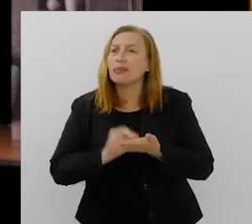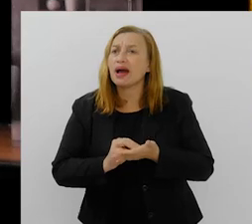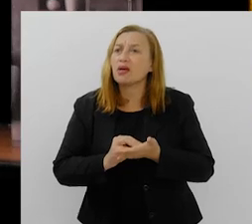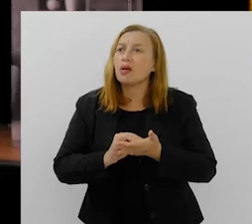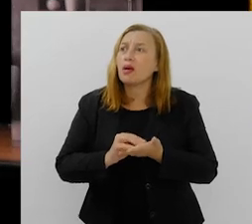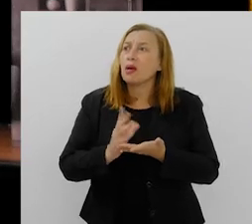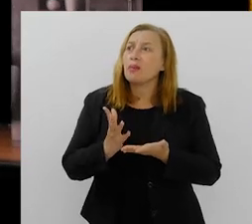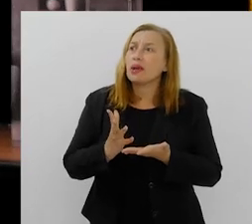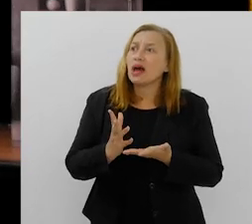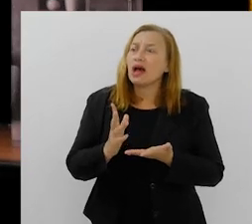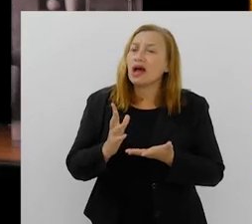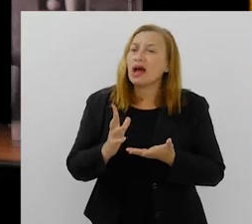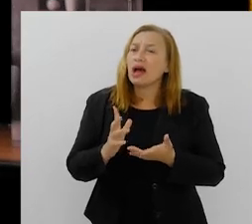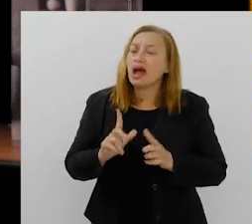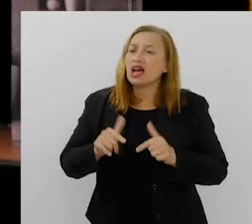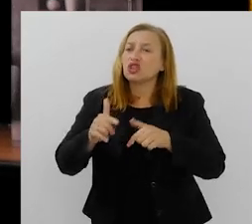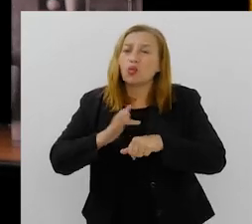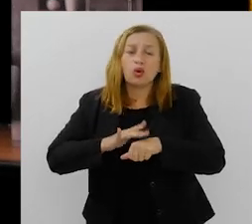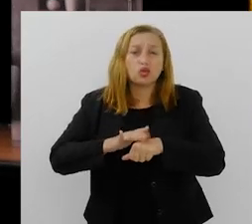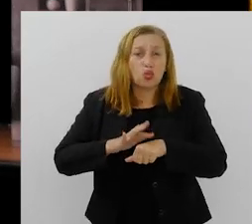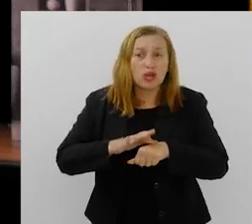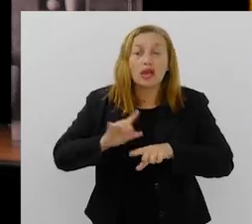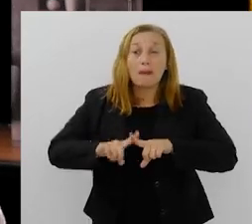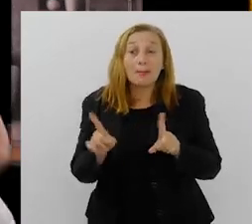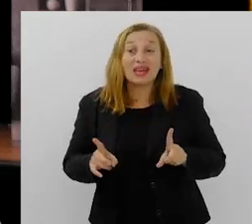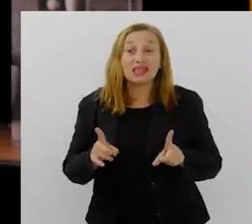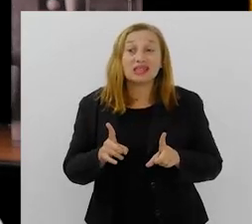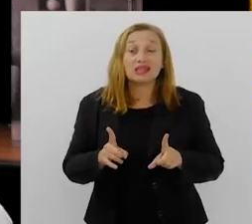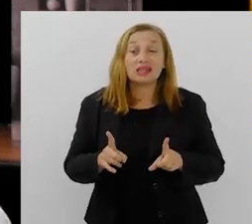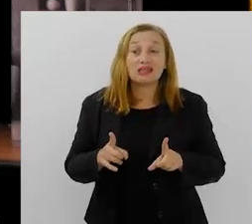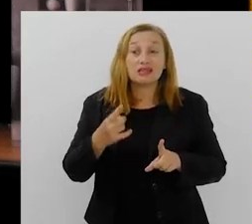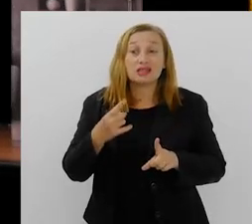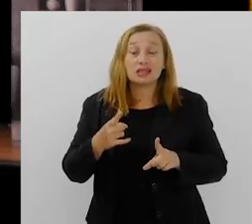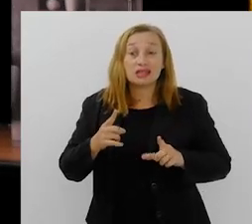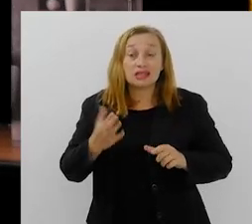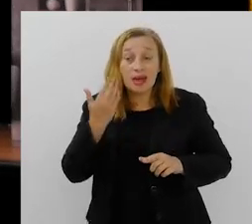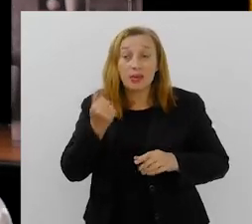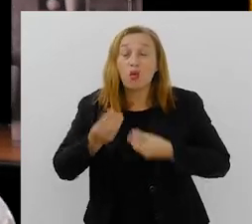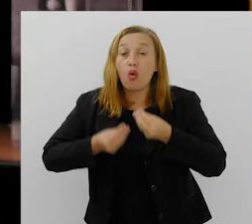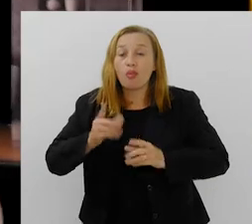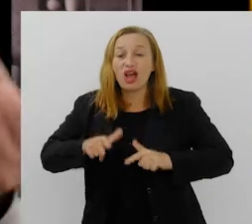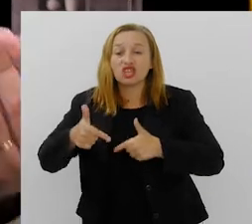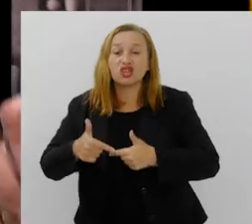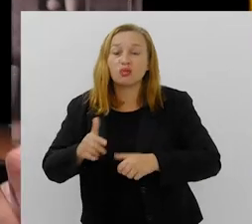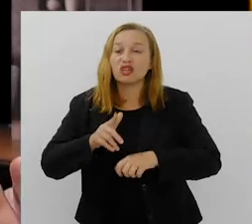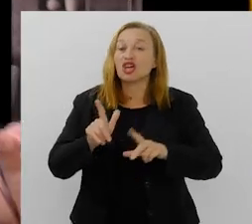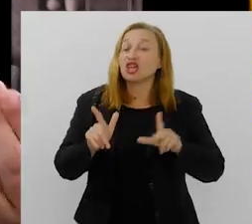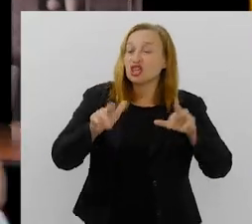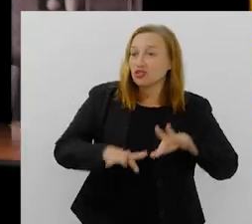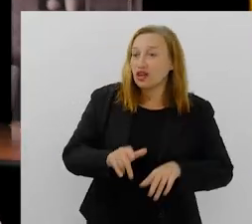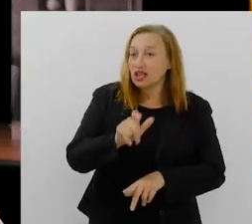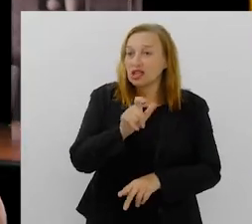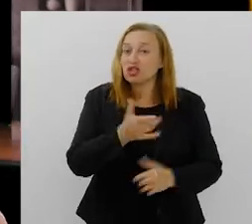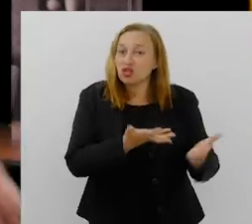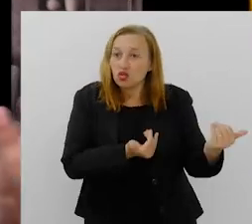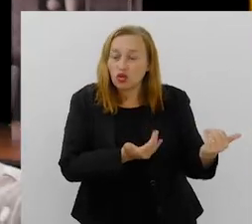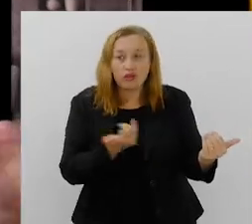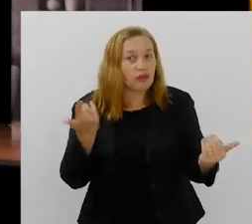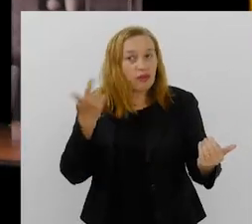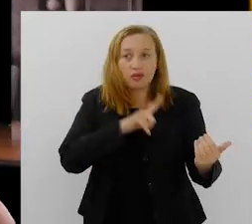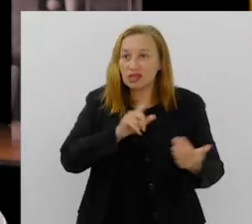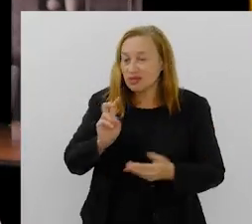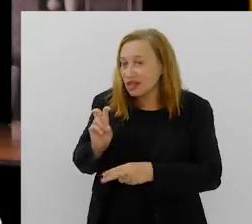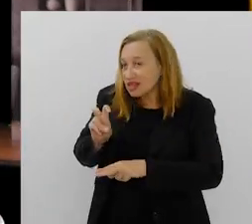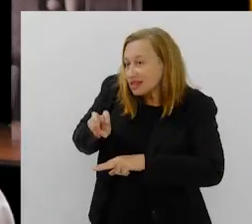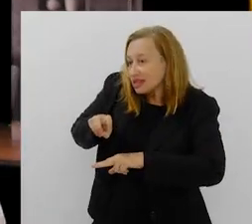lidar com a doença, exatamente, mas é para lidar com a diferença, a diferença de um jovem que não vai conseguir ficar